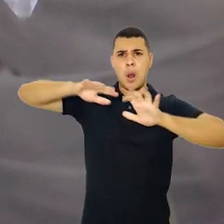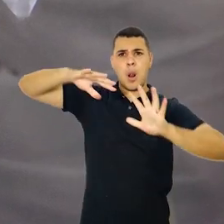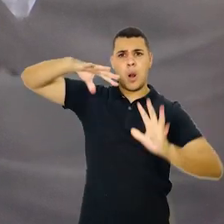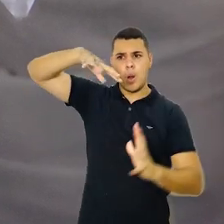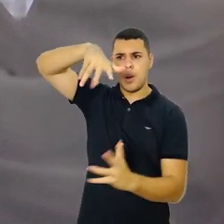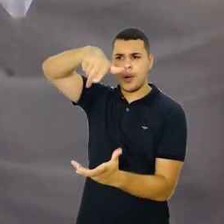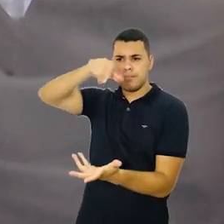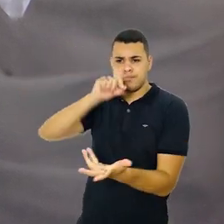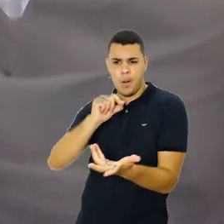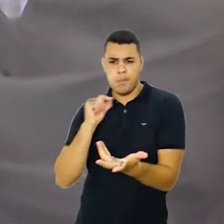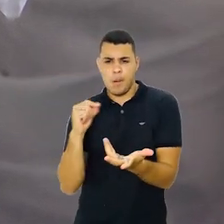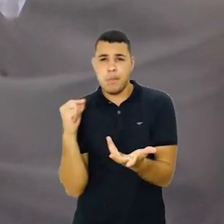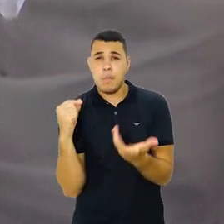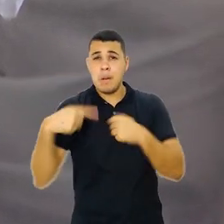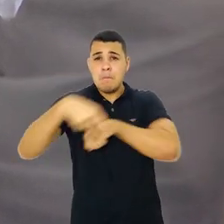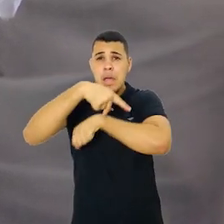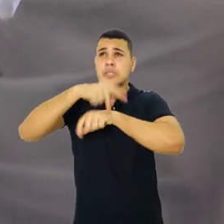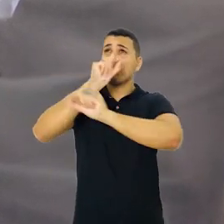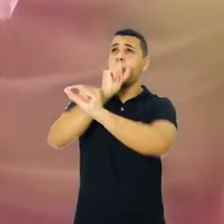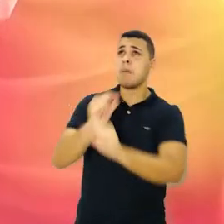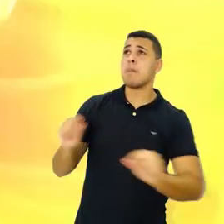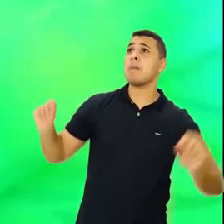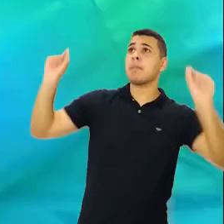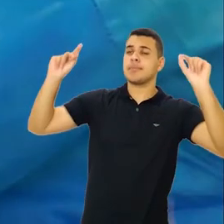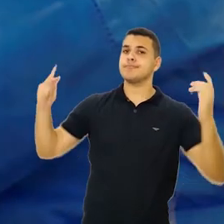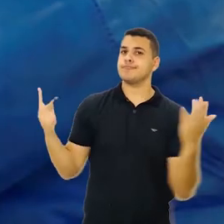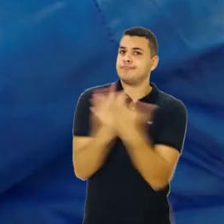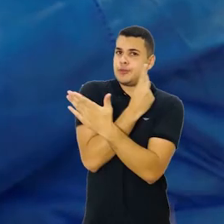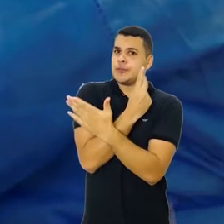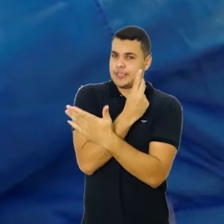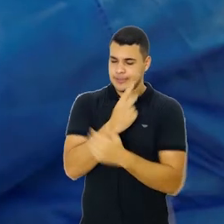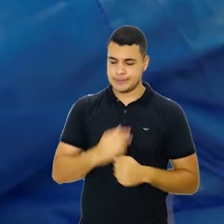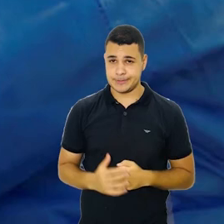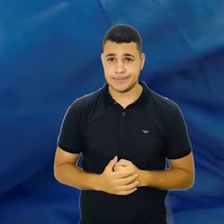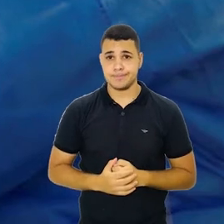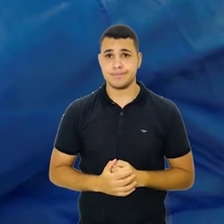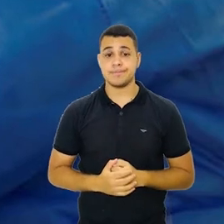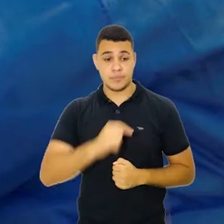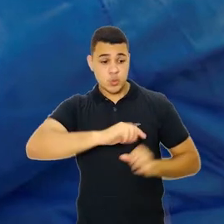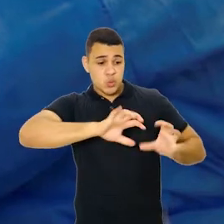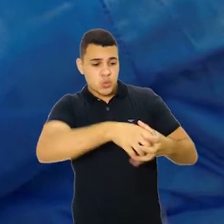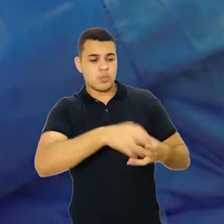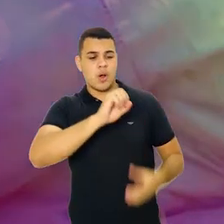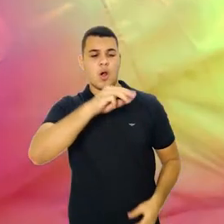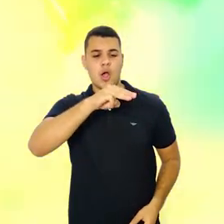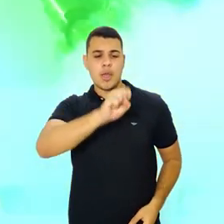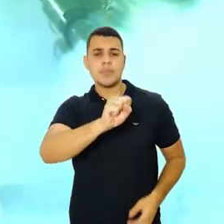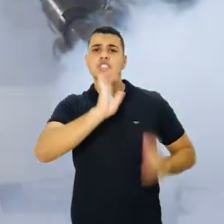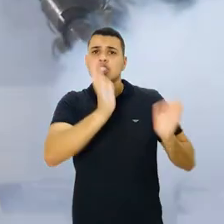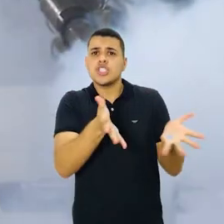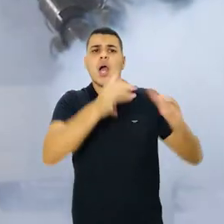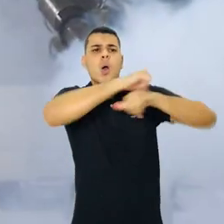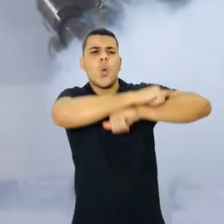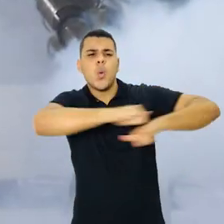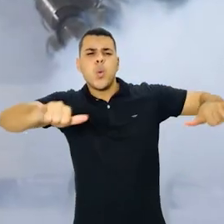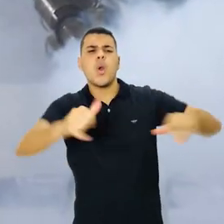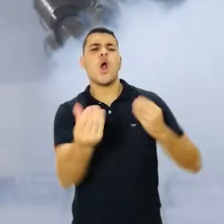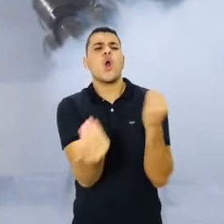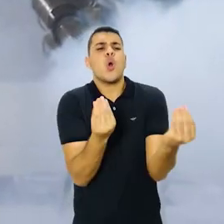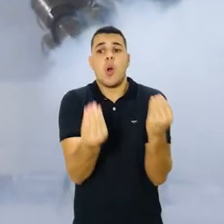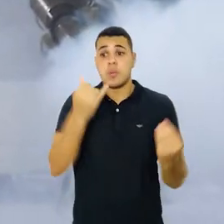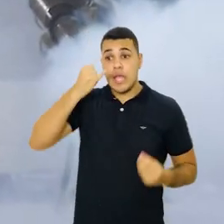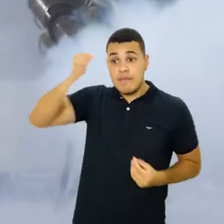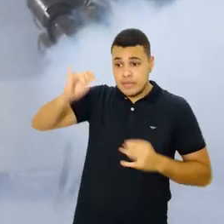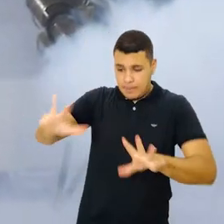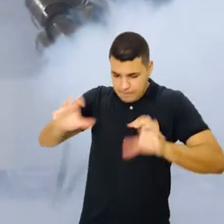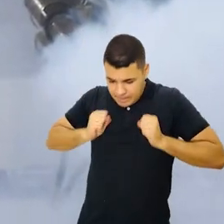difíceis. A pandemia do coronavírus é um problema sem precedentes em escala global. Muito se fala a